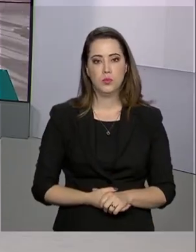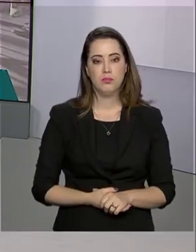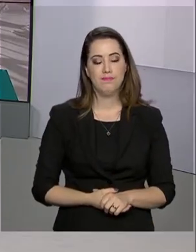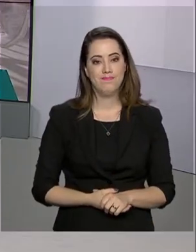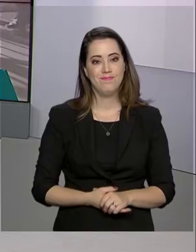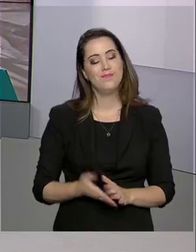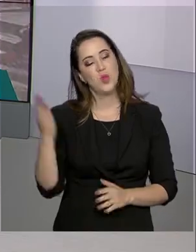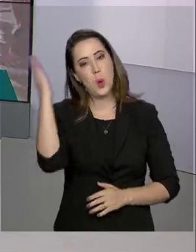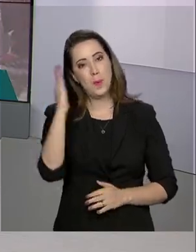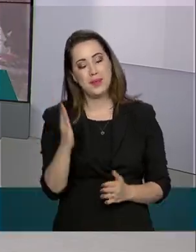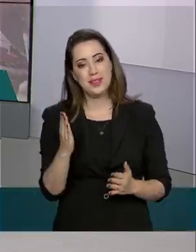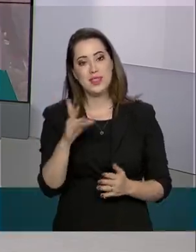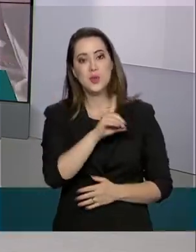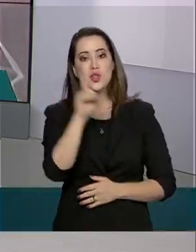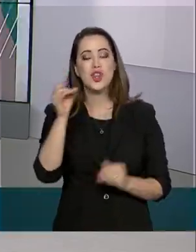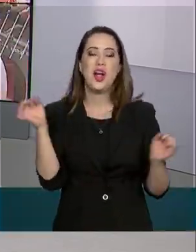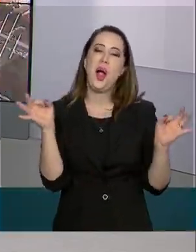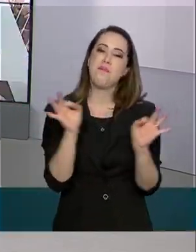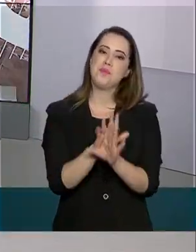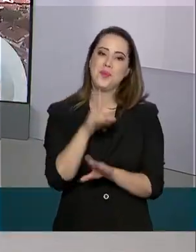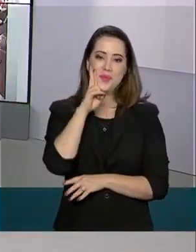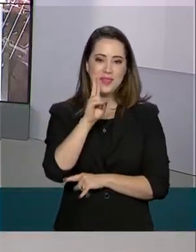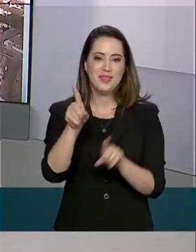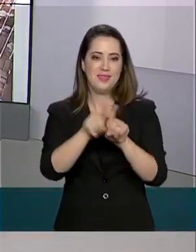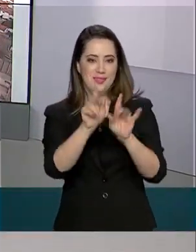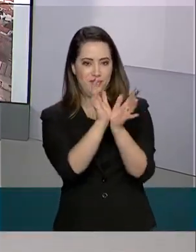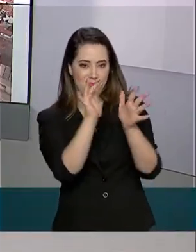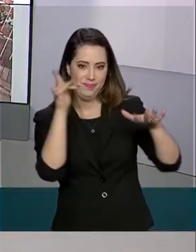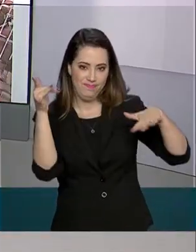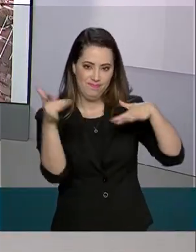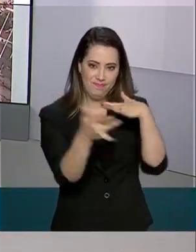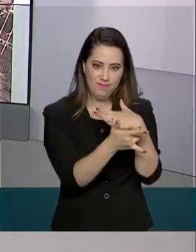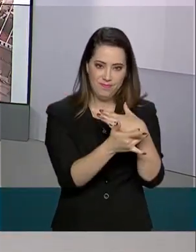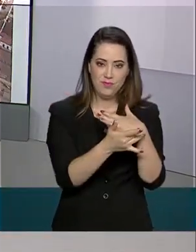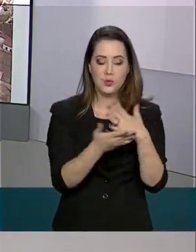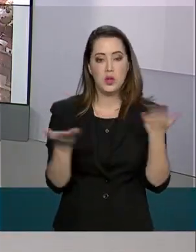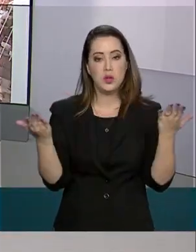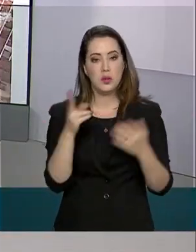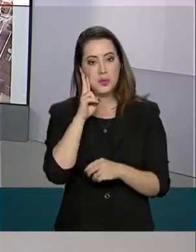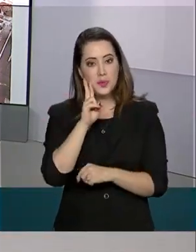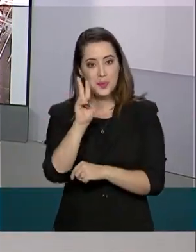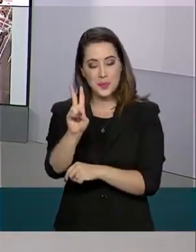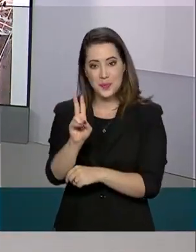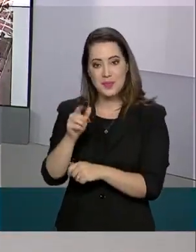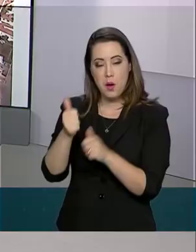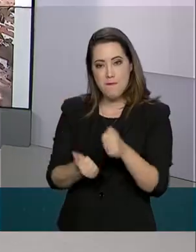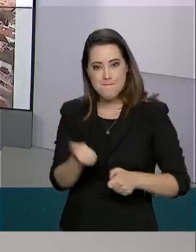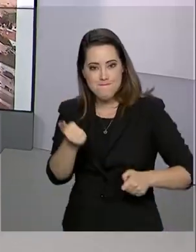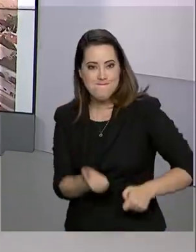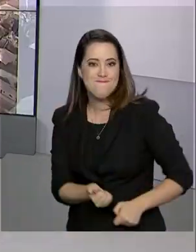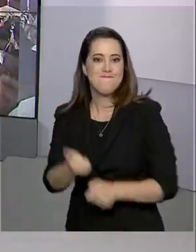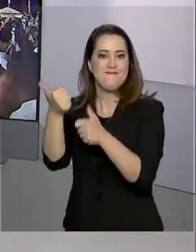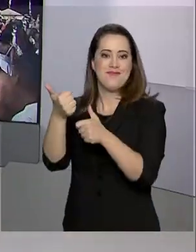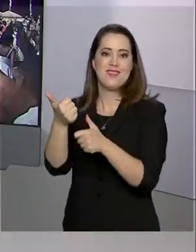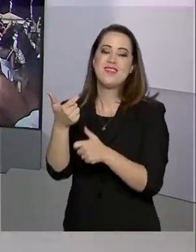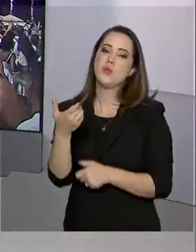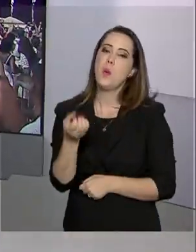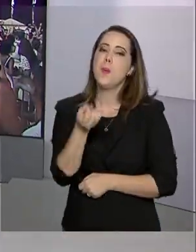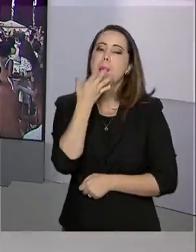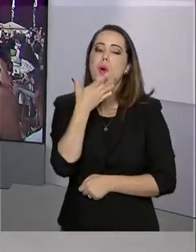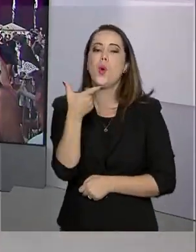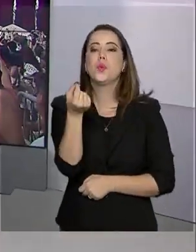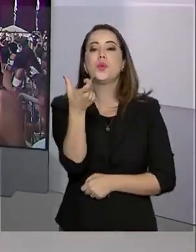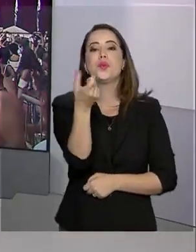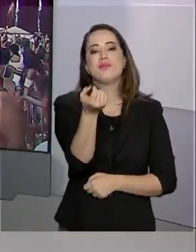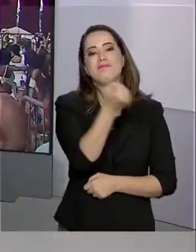O Brasil em Dia termina aqui. Você pode nos acompanhar também pelas redes sociais. Fique agora com as imagens da virada do ano. Um